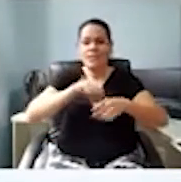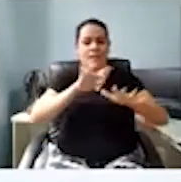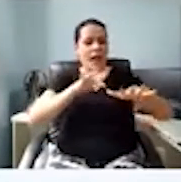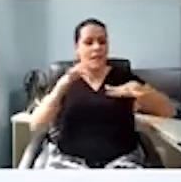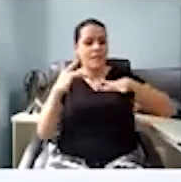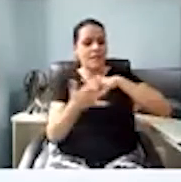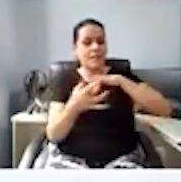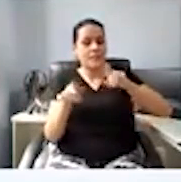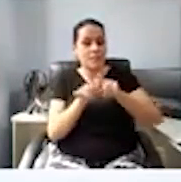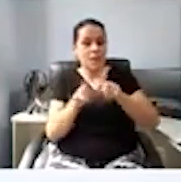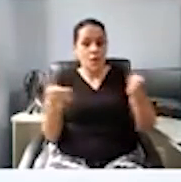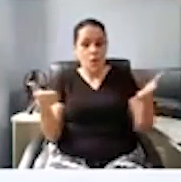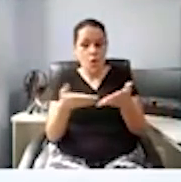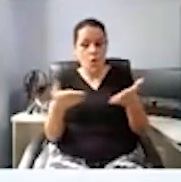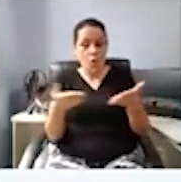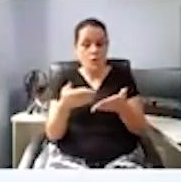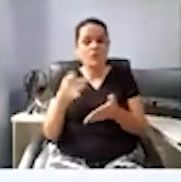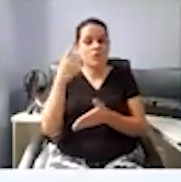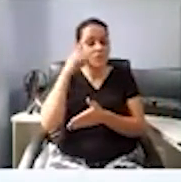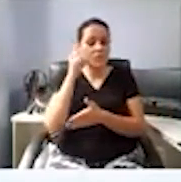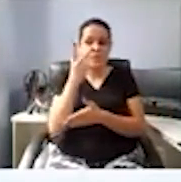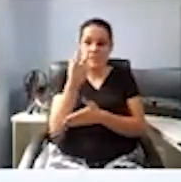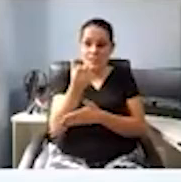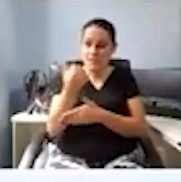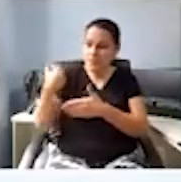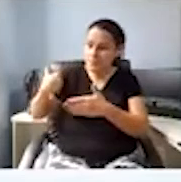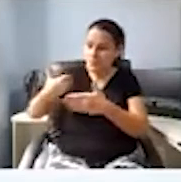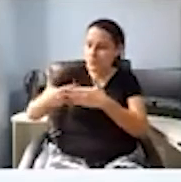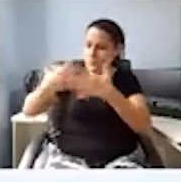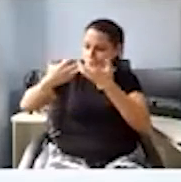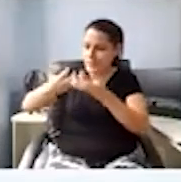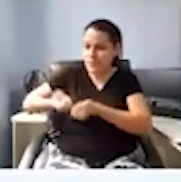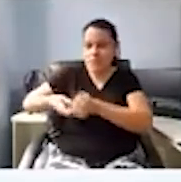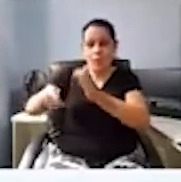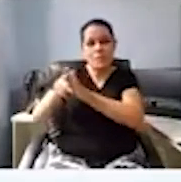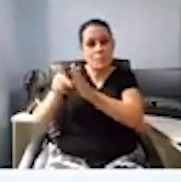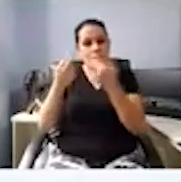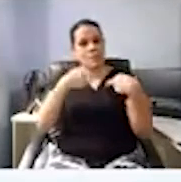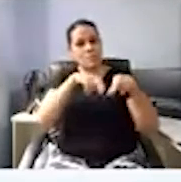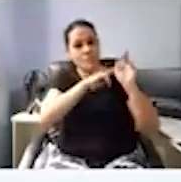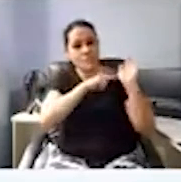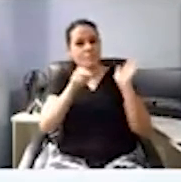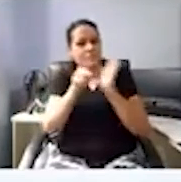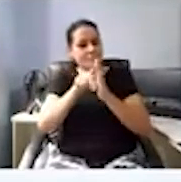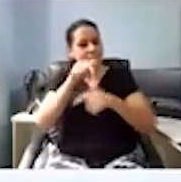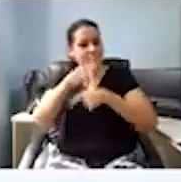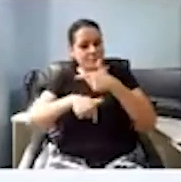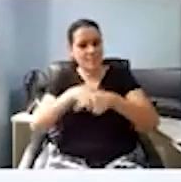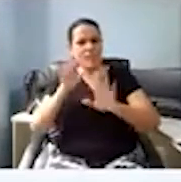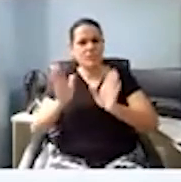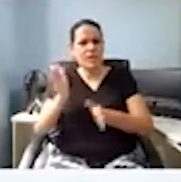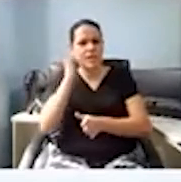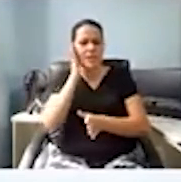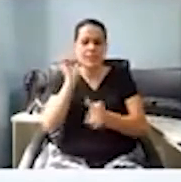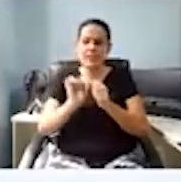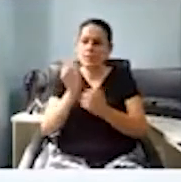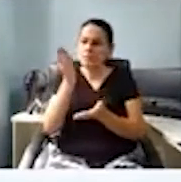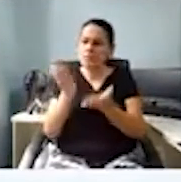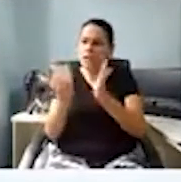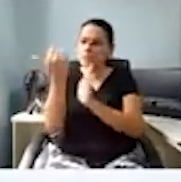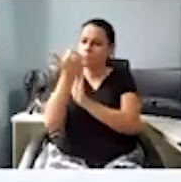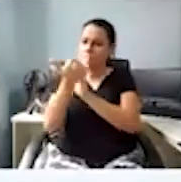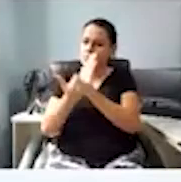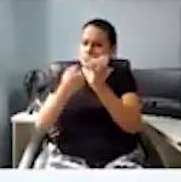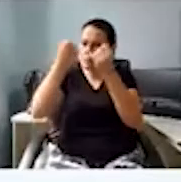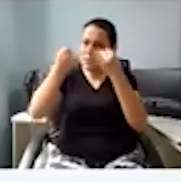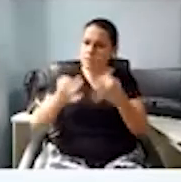Hoje está fazendo 26 dias que você foi empossado e eu sei que você já tem um balanço para fazer aqui conosco, né?